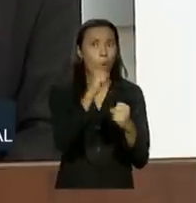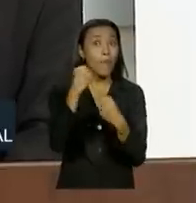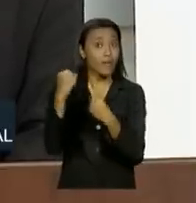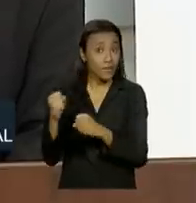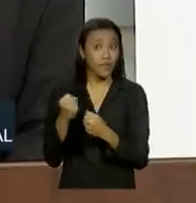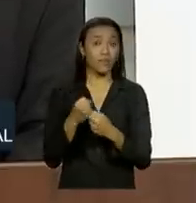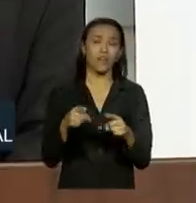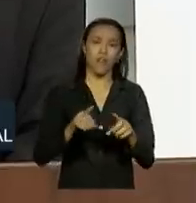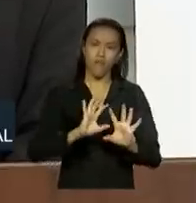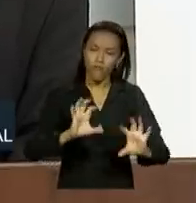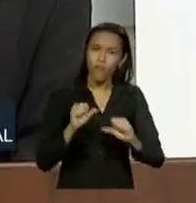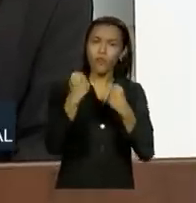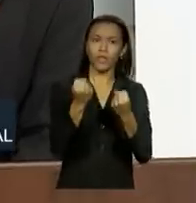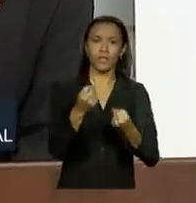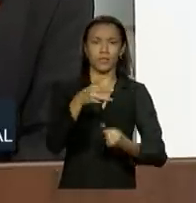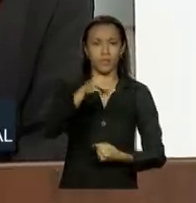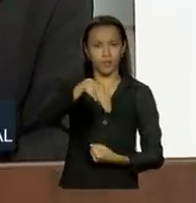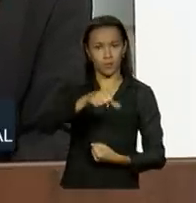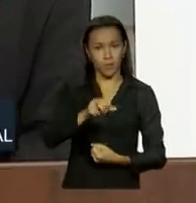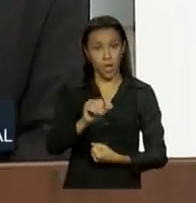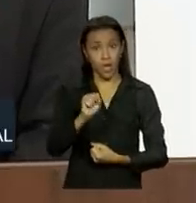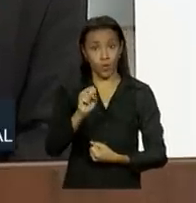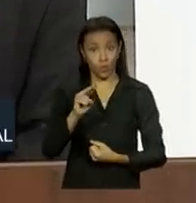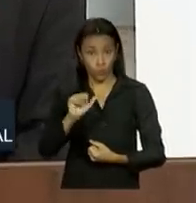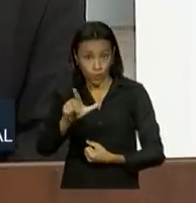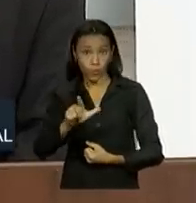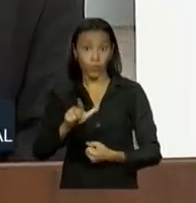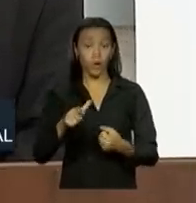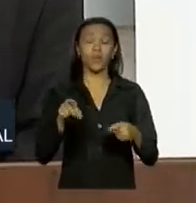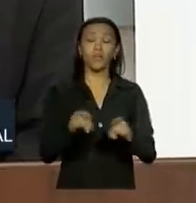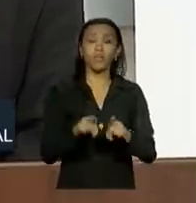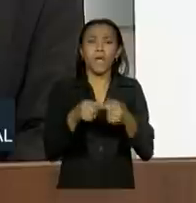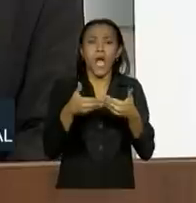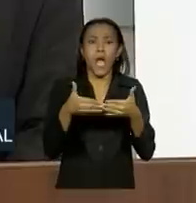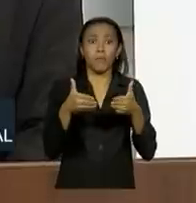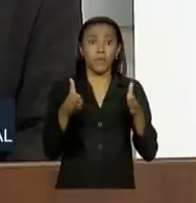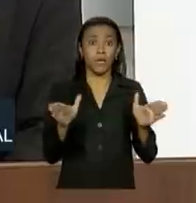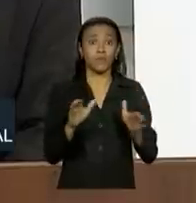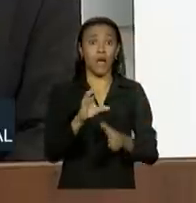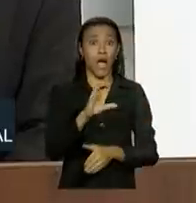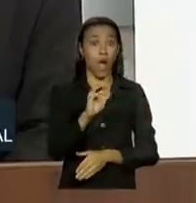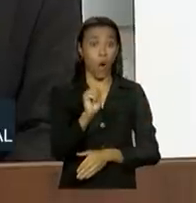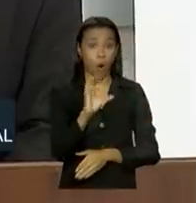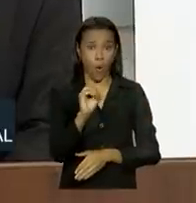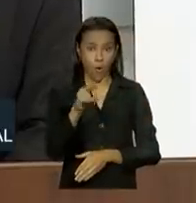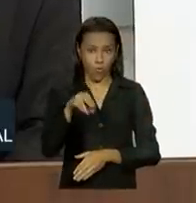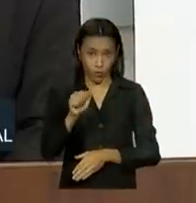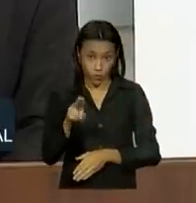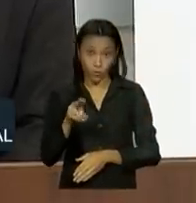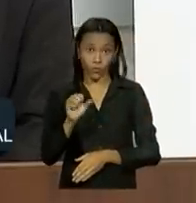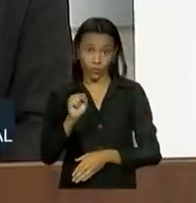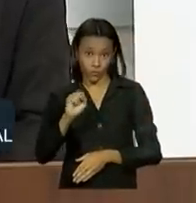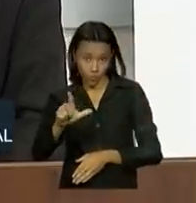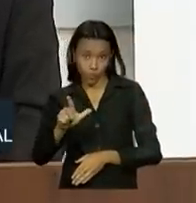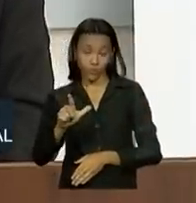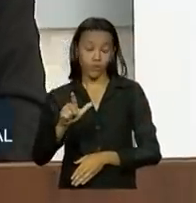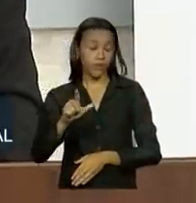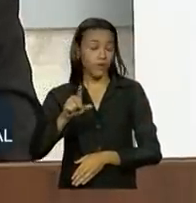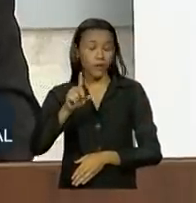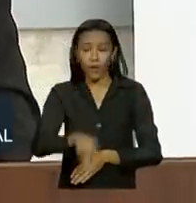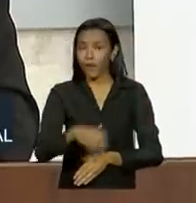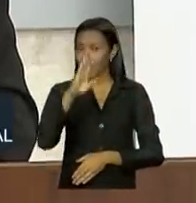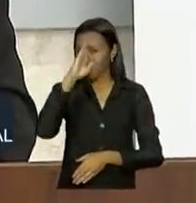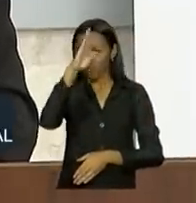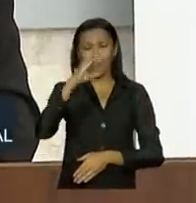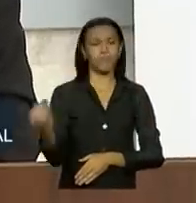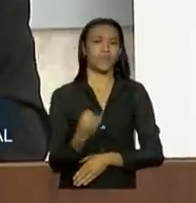Mercosul, ampliando a Unasul. E para isso é absolutamente fundamental